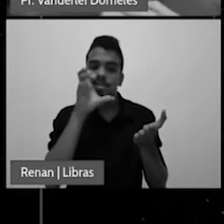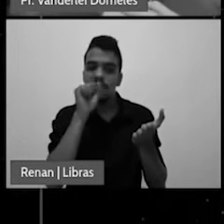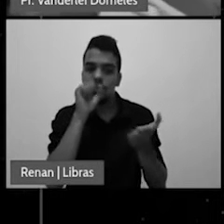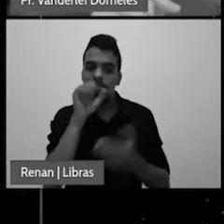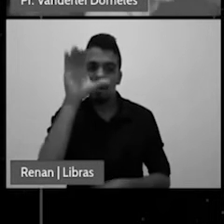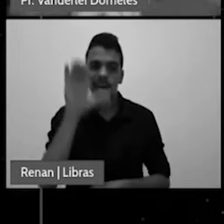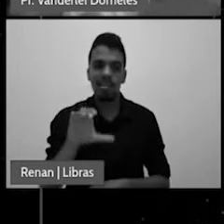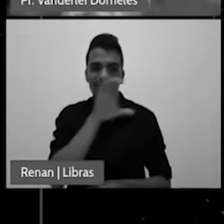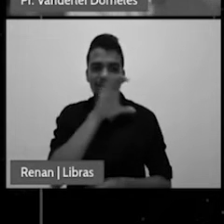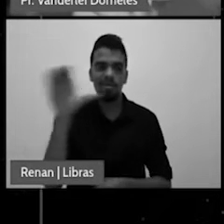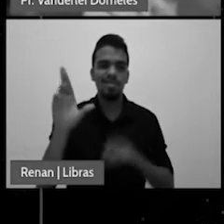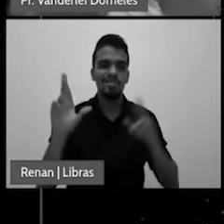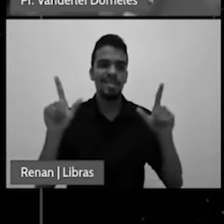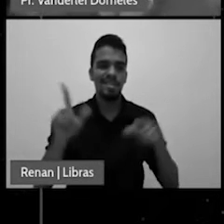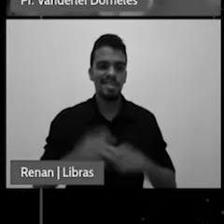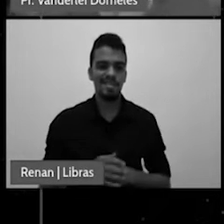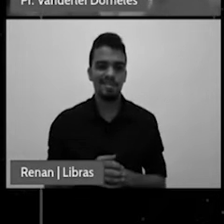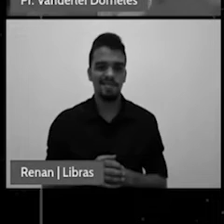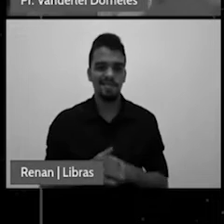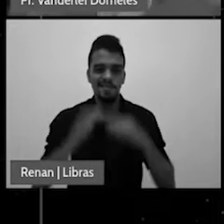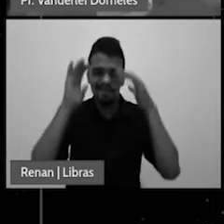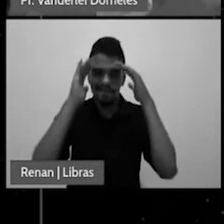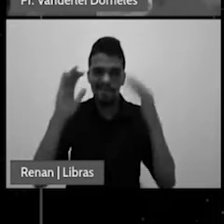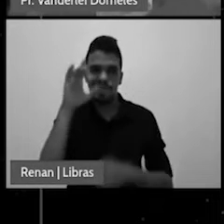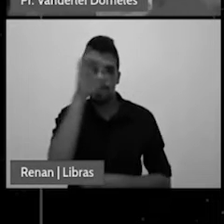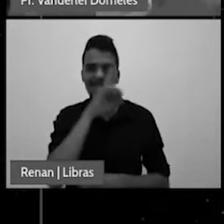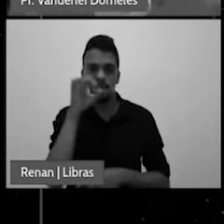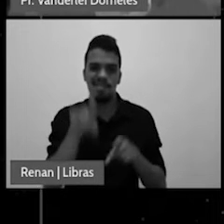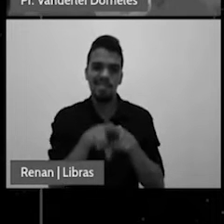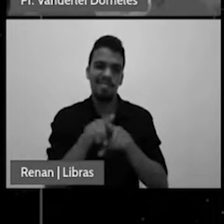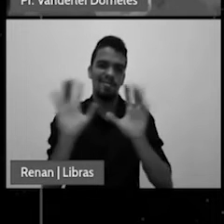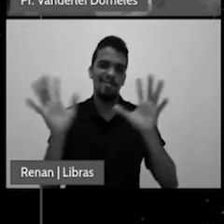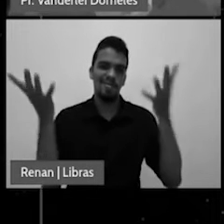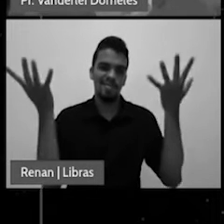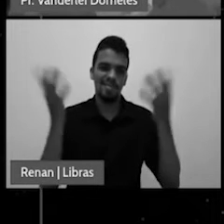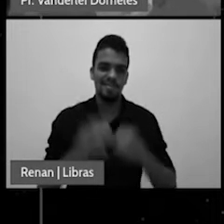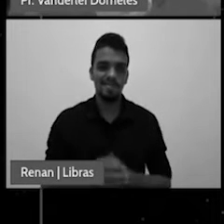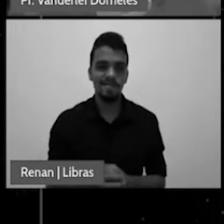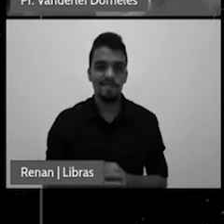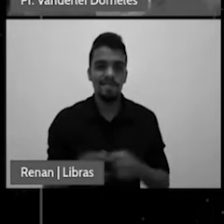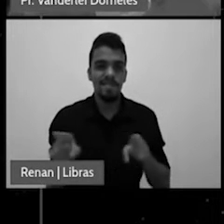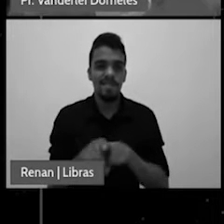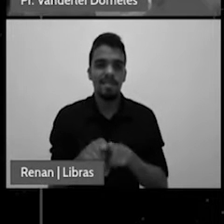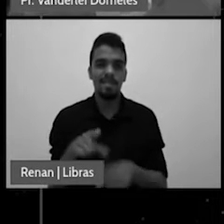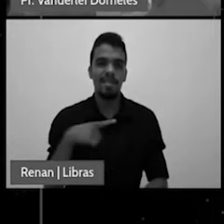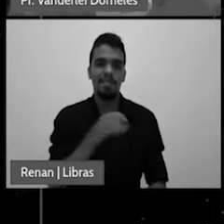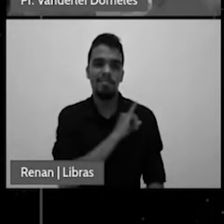os persas também, o Império Romano também. E depois, o Império dos Papas